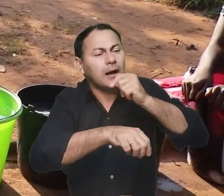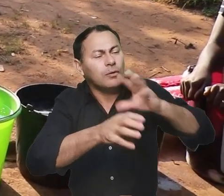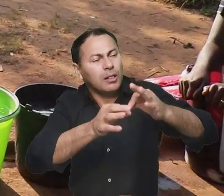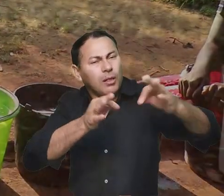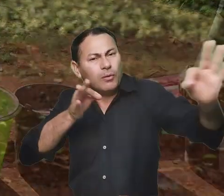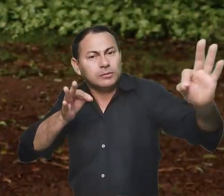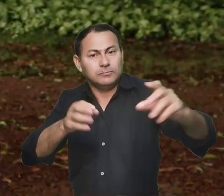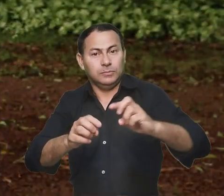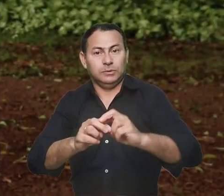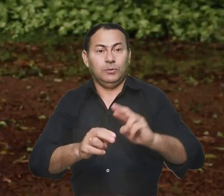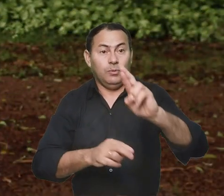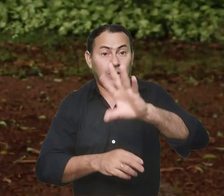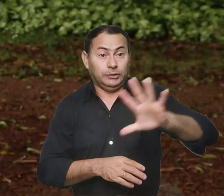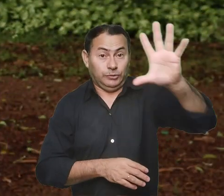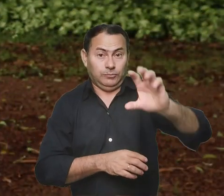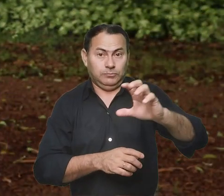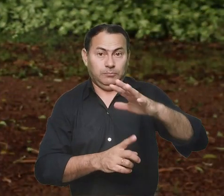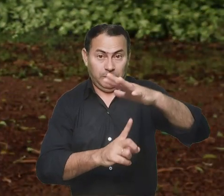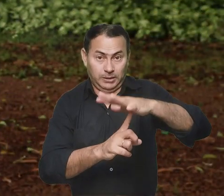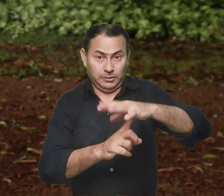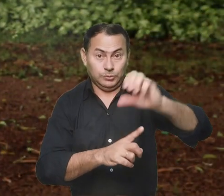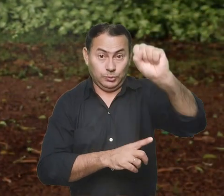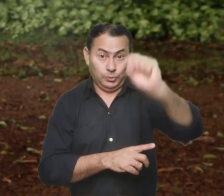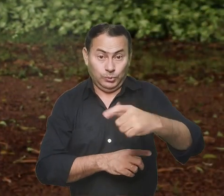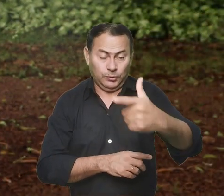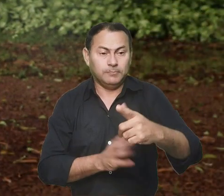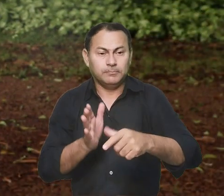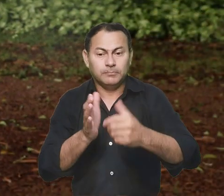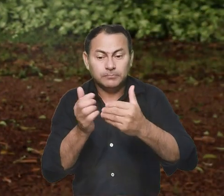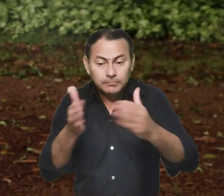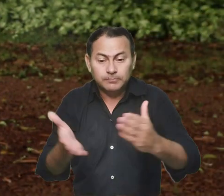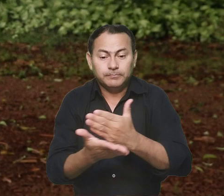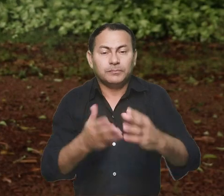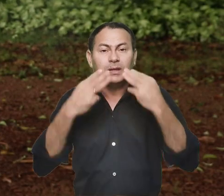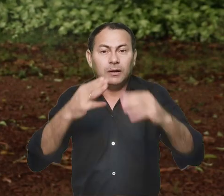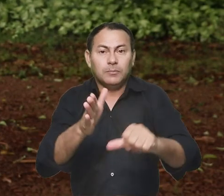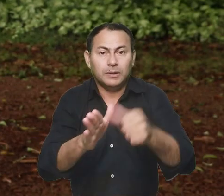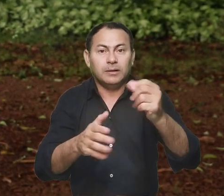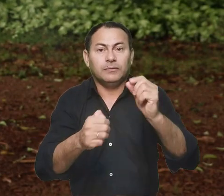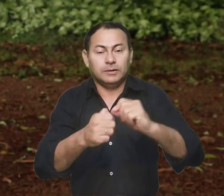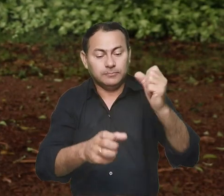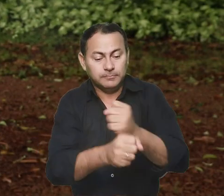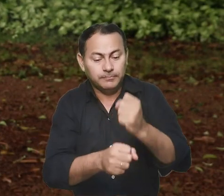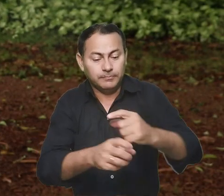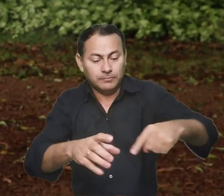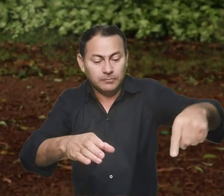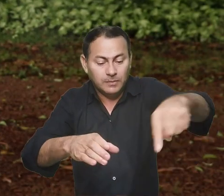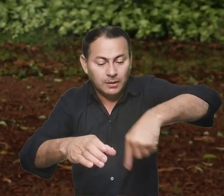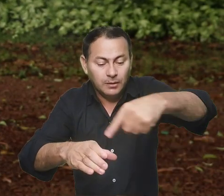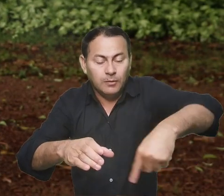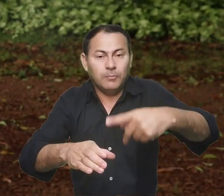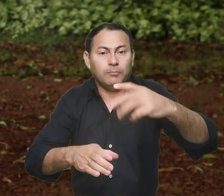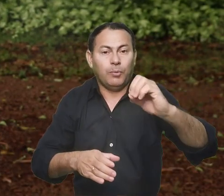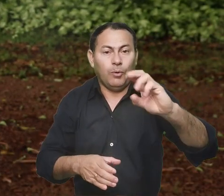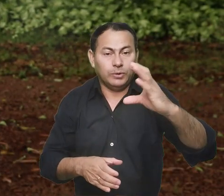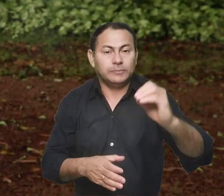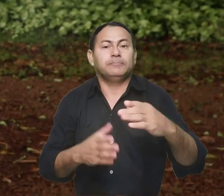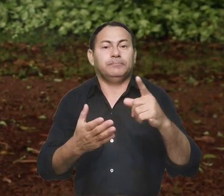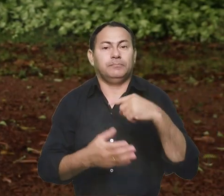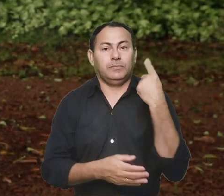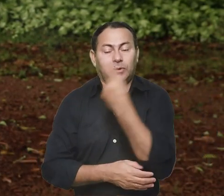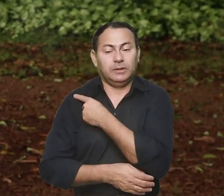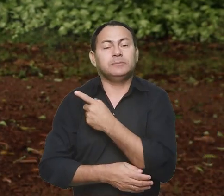Por isso, o Regional, quando abriu a missão, a primeira coisa que nós quisemos fazer era um poço artesiano.